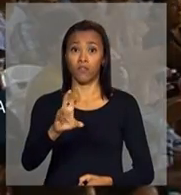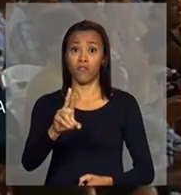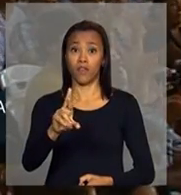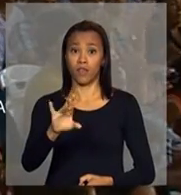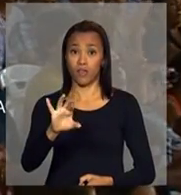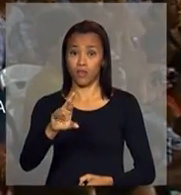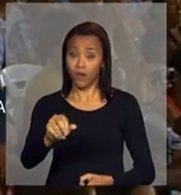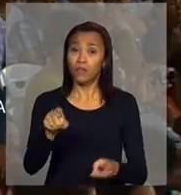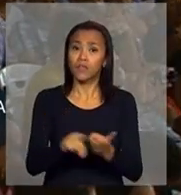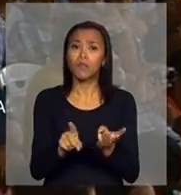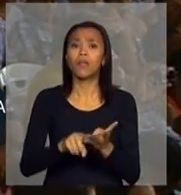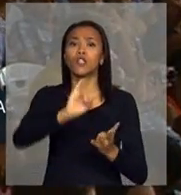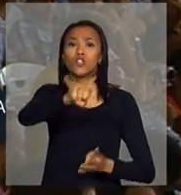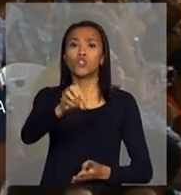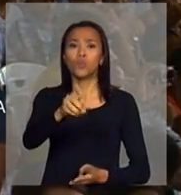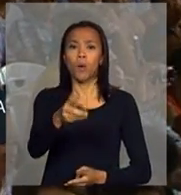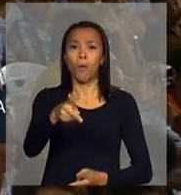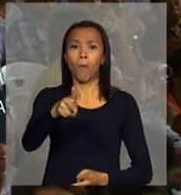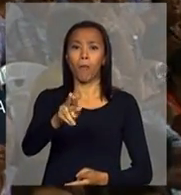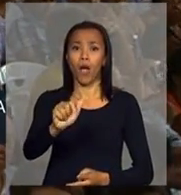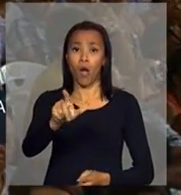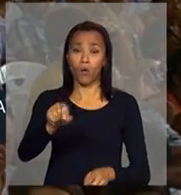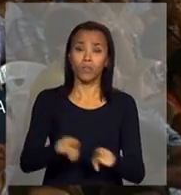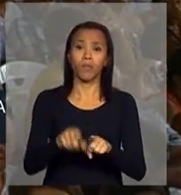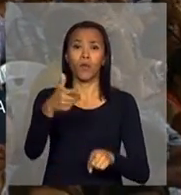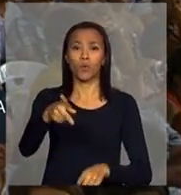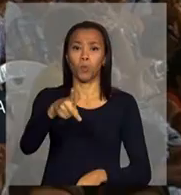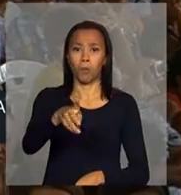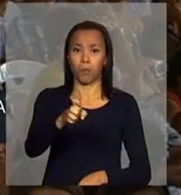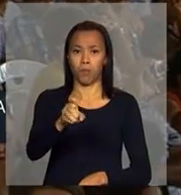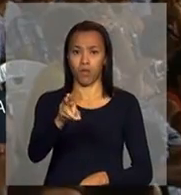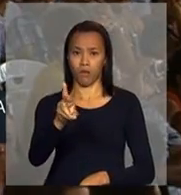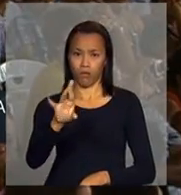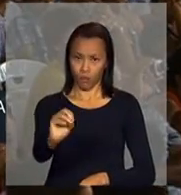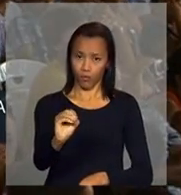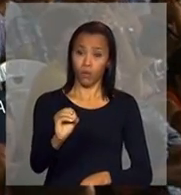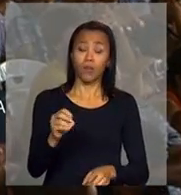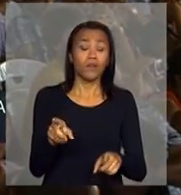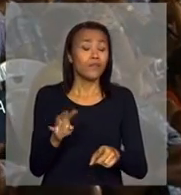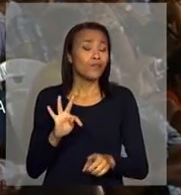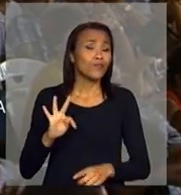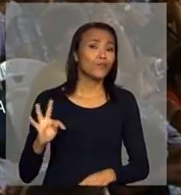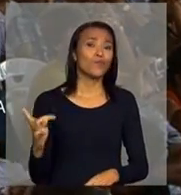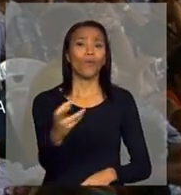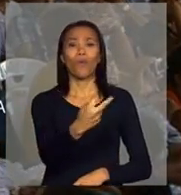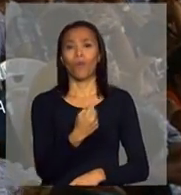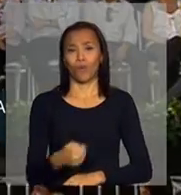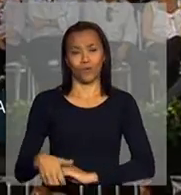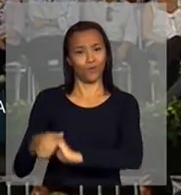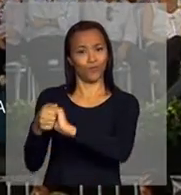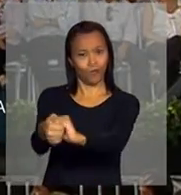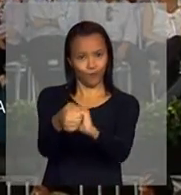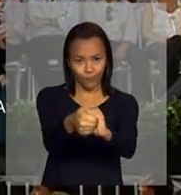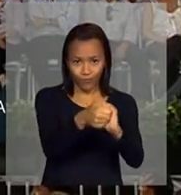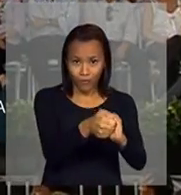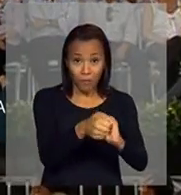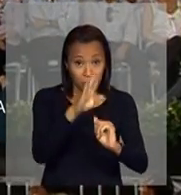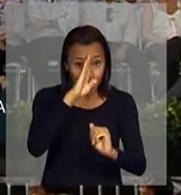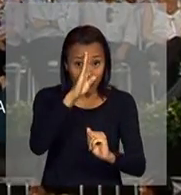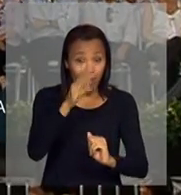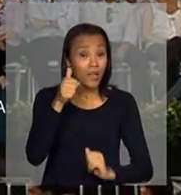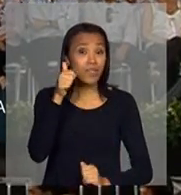João Paulo, Pedro Eugênio. Queria cumprimentar todos, primeiro, todas as